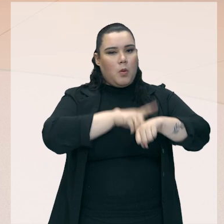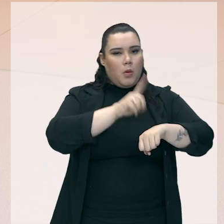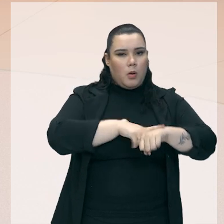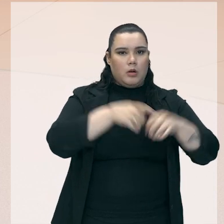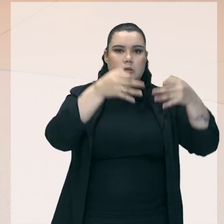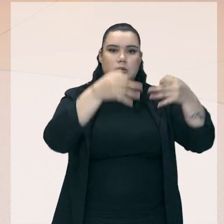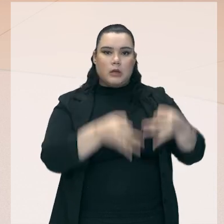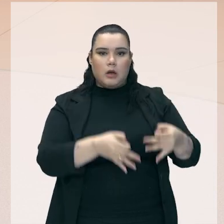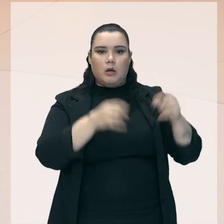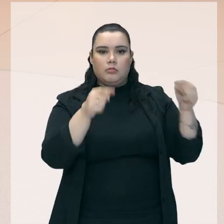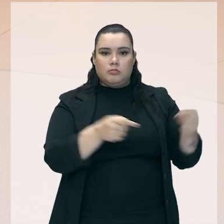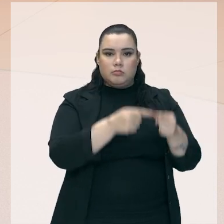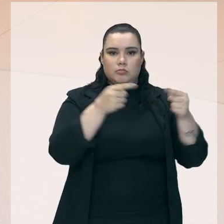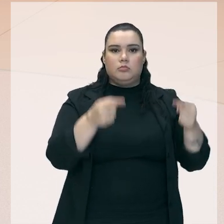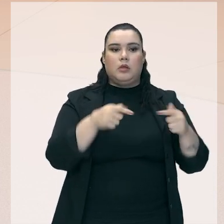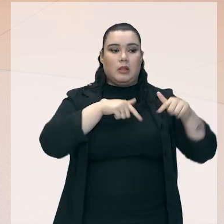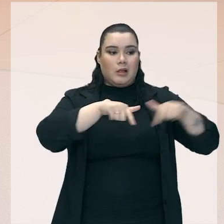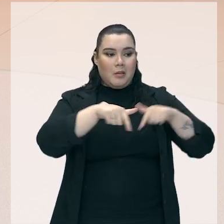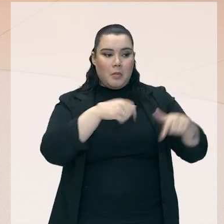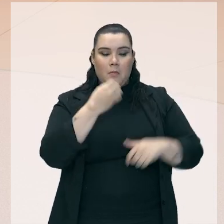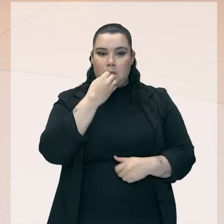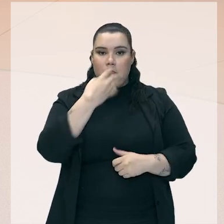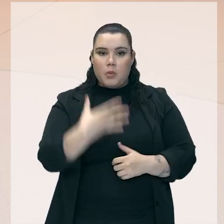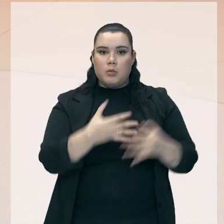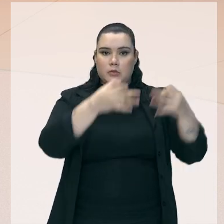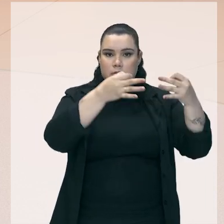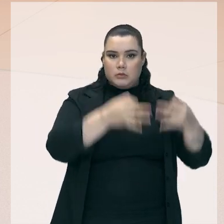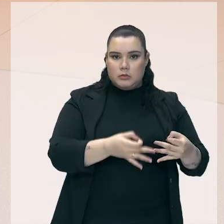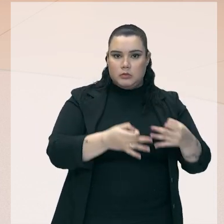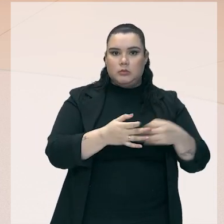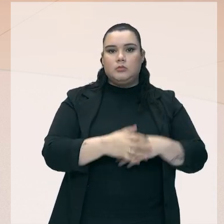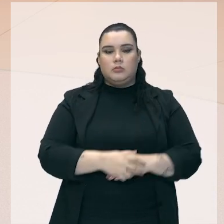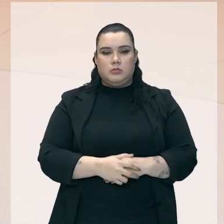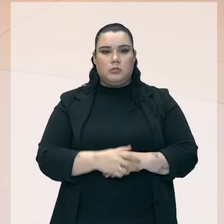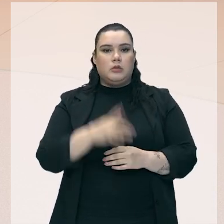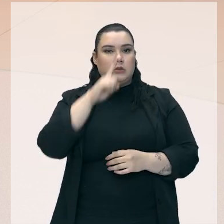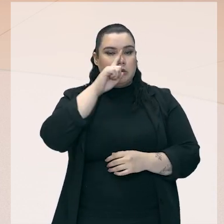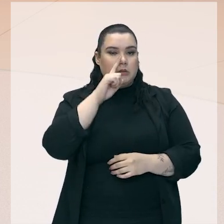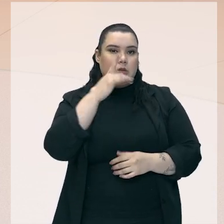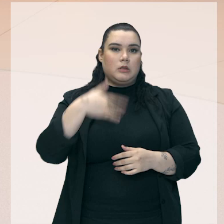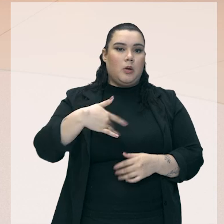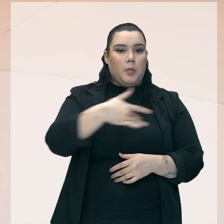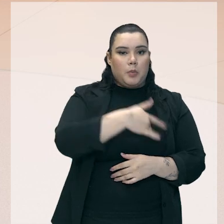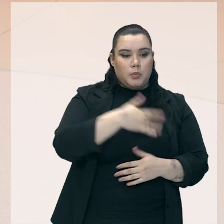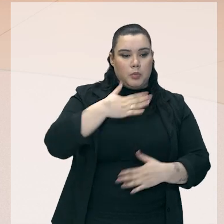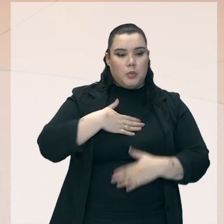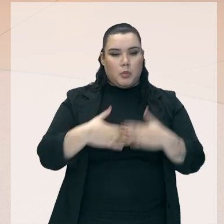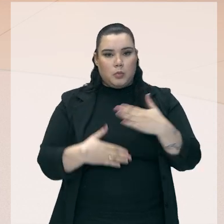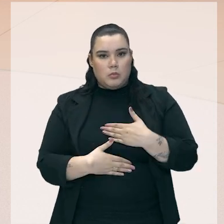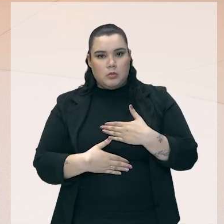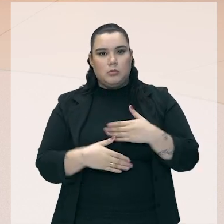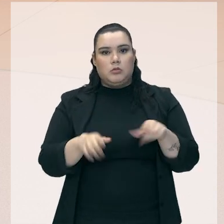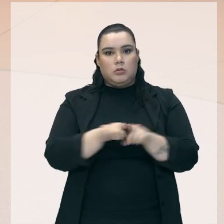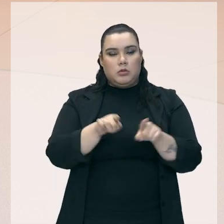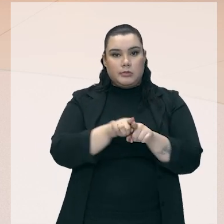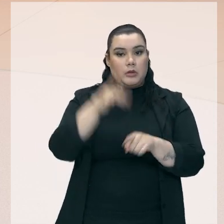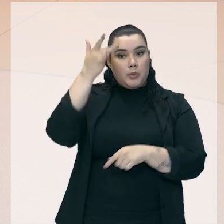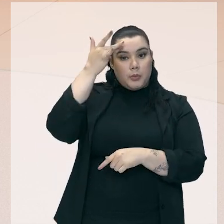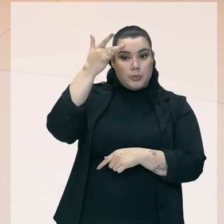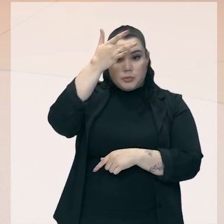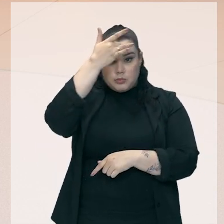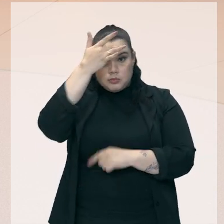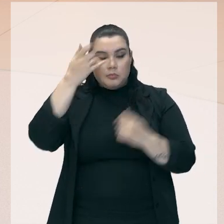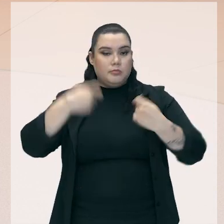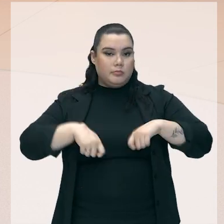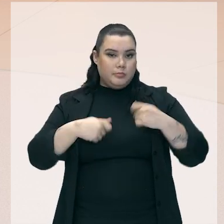correto, né, condições de trabalho correto, sem perigos à saúde, saúde física, sem perigos à saúde mental dos